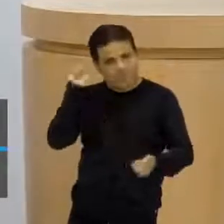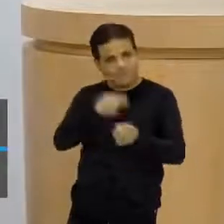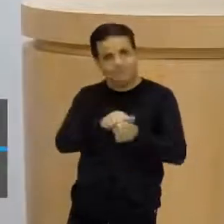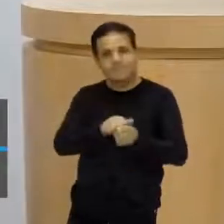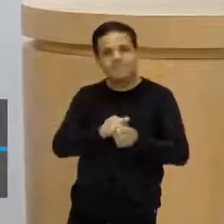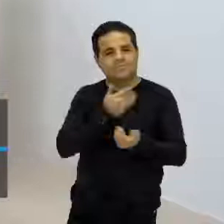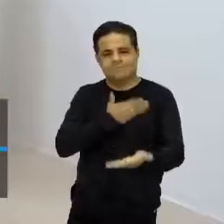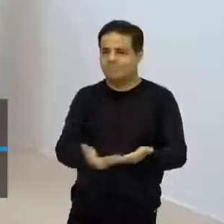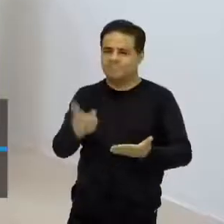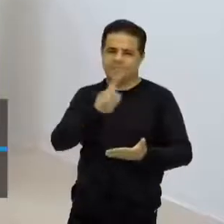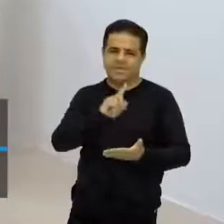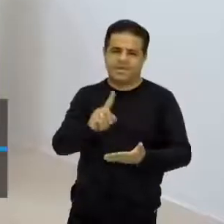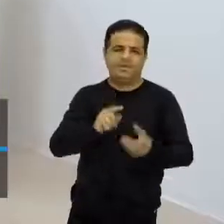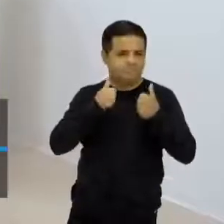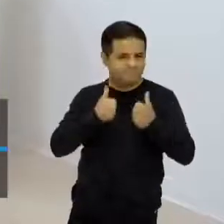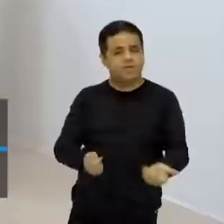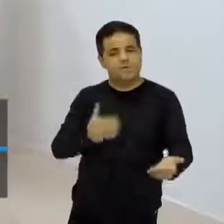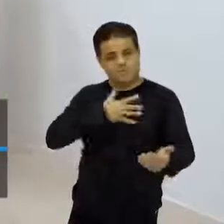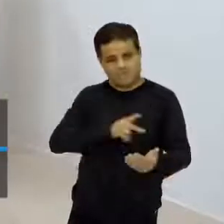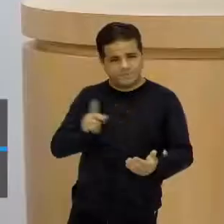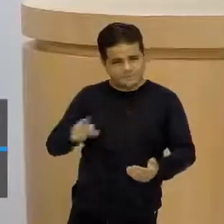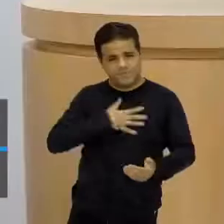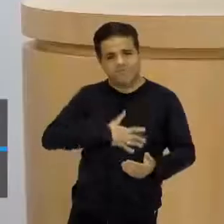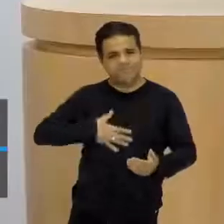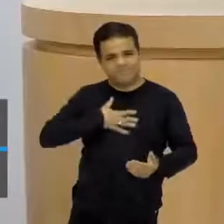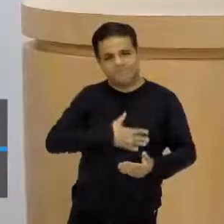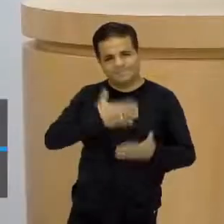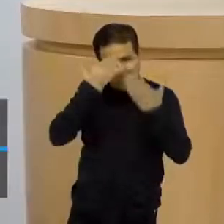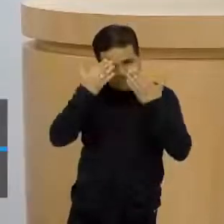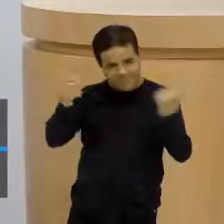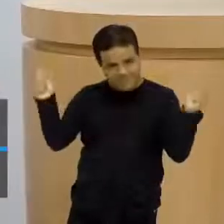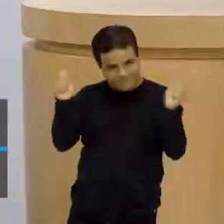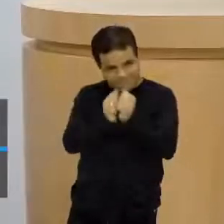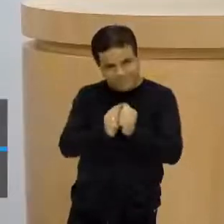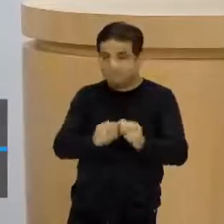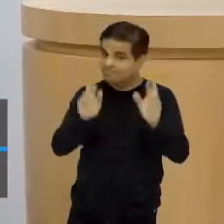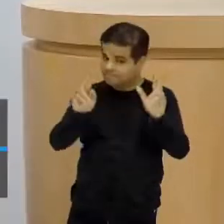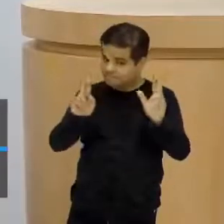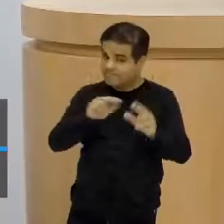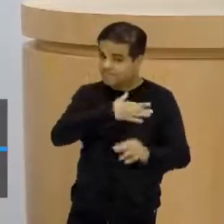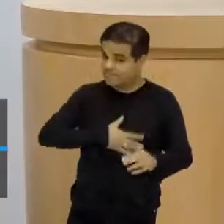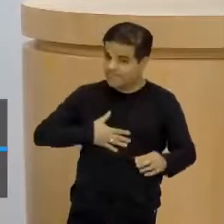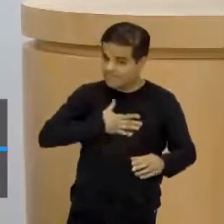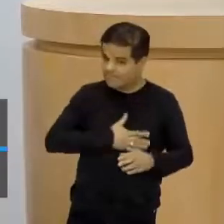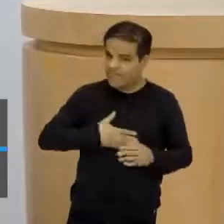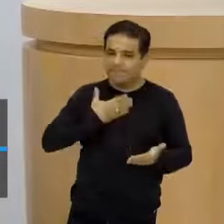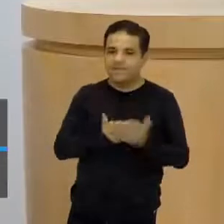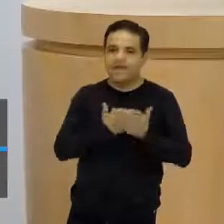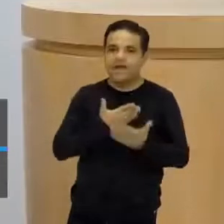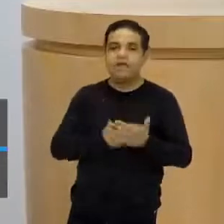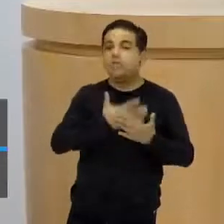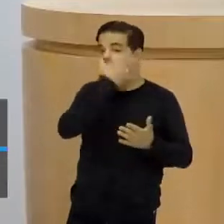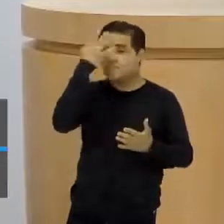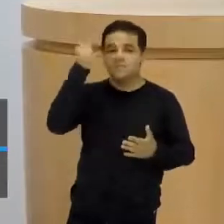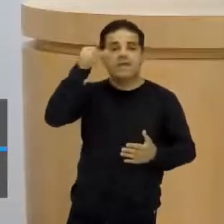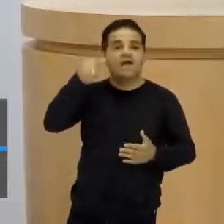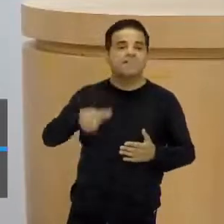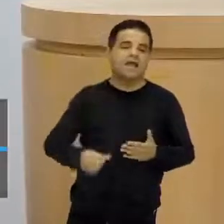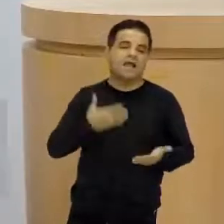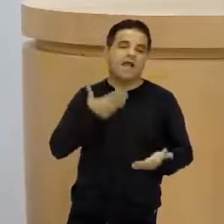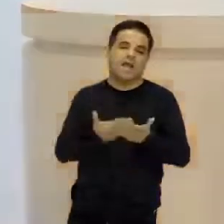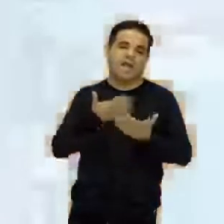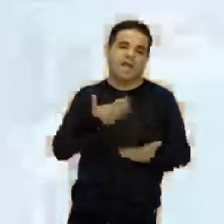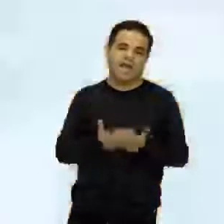Professor Mauro, foi um prazer. Muito obrigado, professora. vocês e com vocês hoje. Como eu disse, espero que vocês tenham gostado. Não esqueçam de avaliar